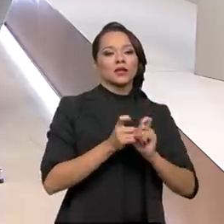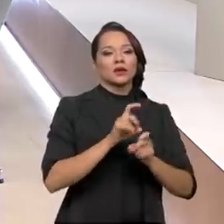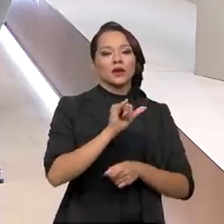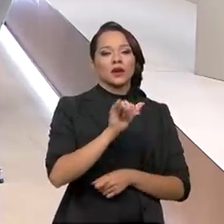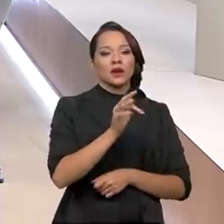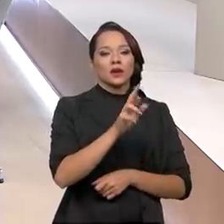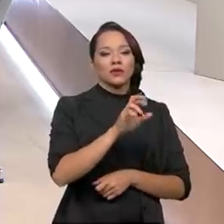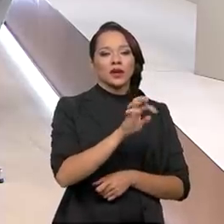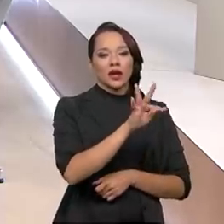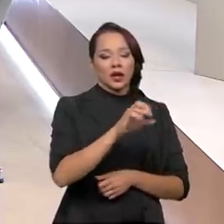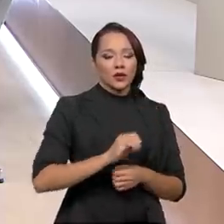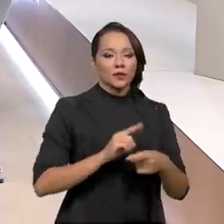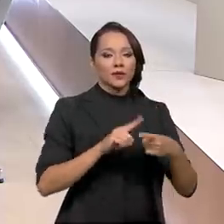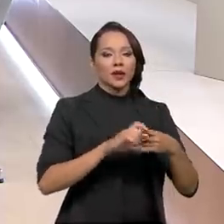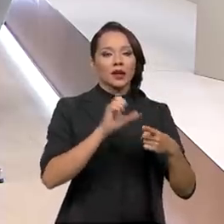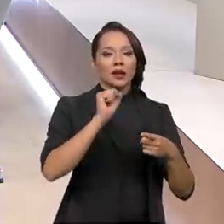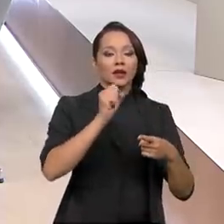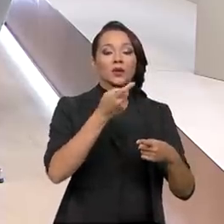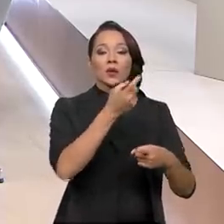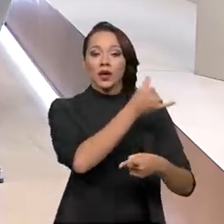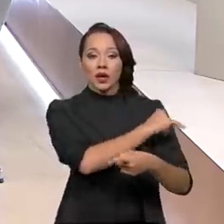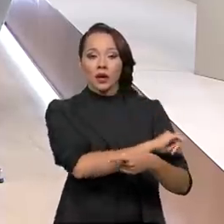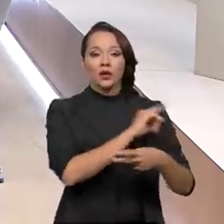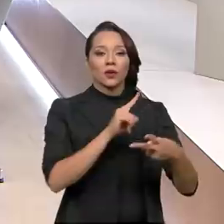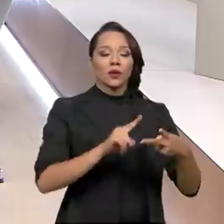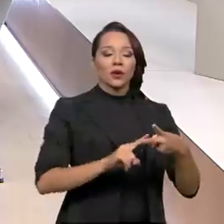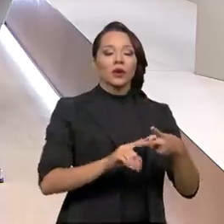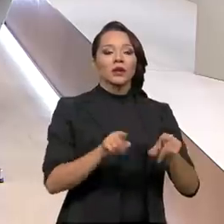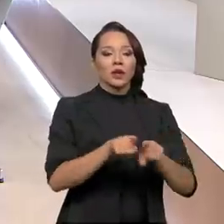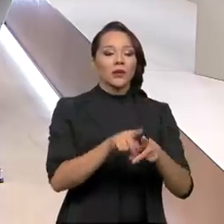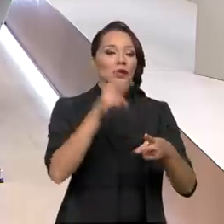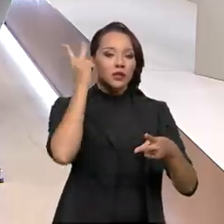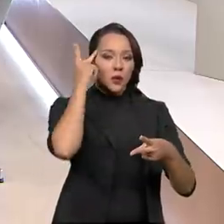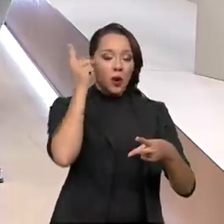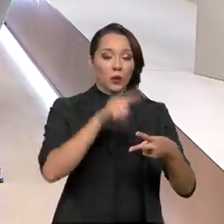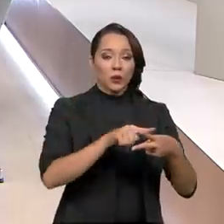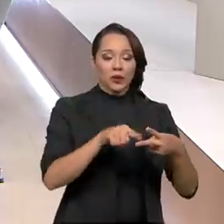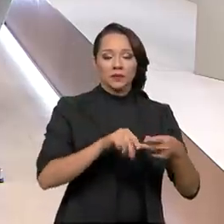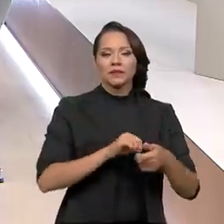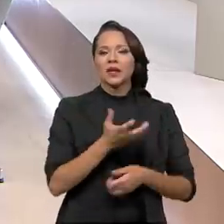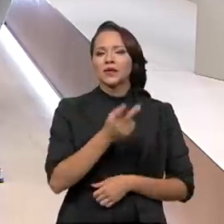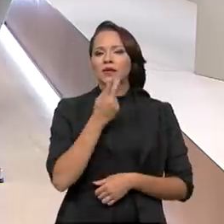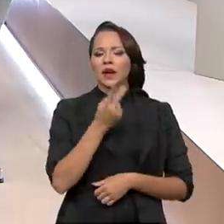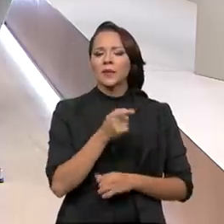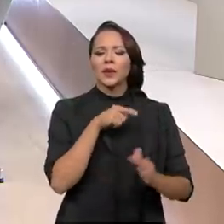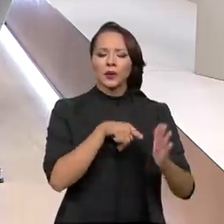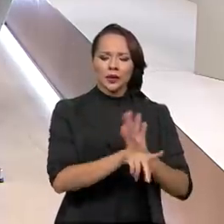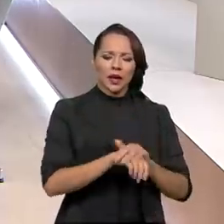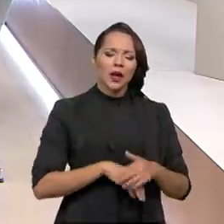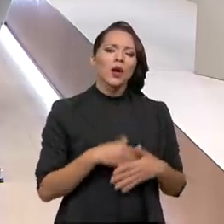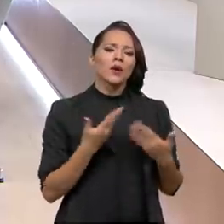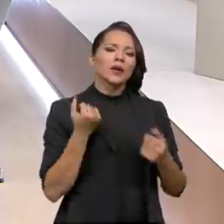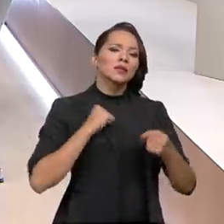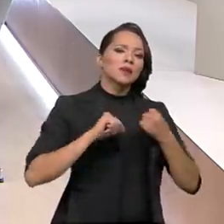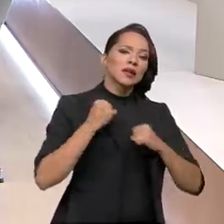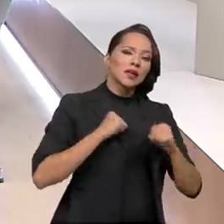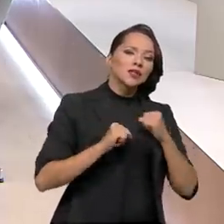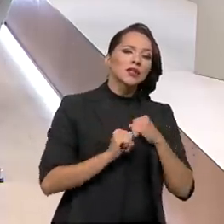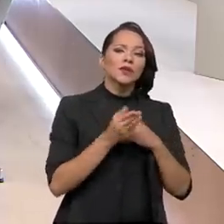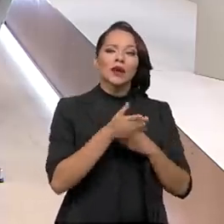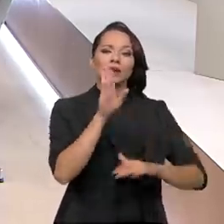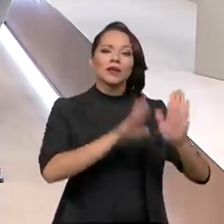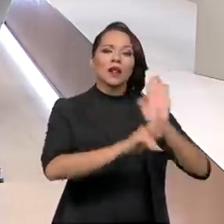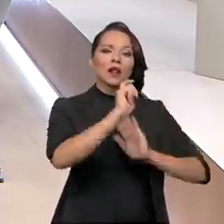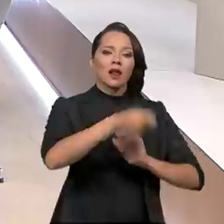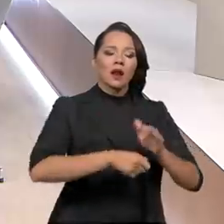Infraero, entre eles Santos Dumont, no Rio de Janeiro, e Congonhas, em São Paulo. Queria perguntar para senhor a expectativa em relação a esse